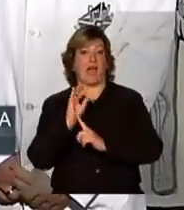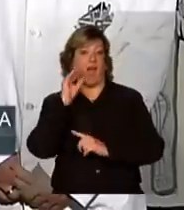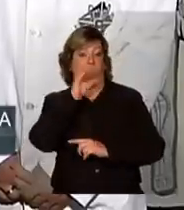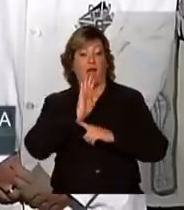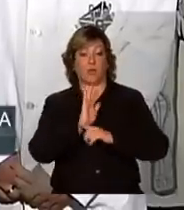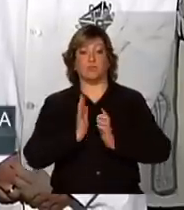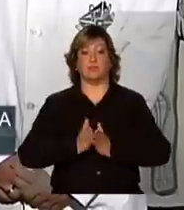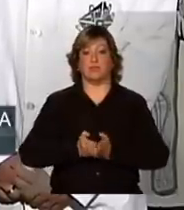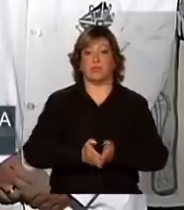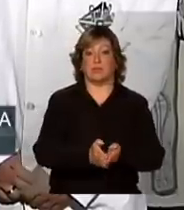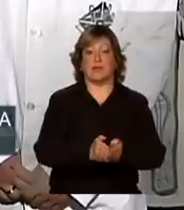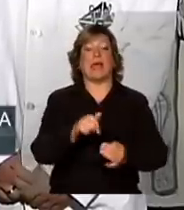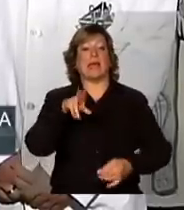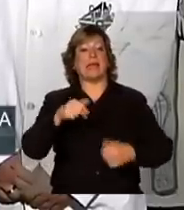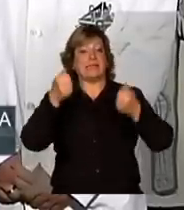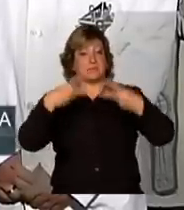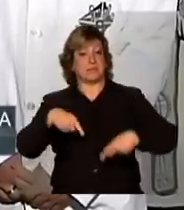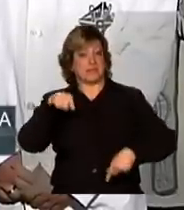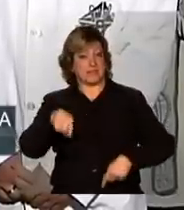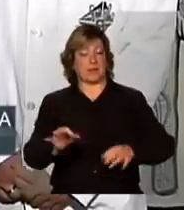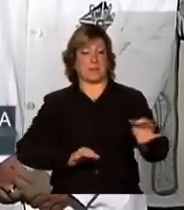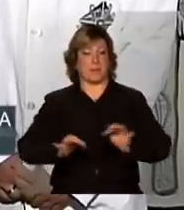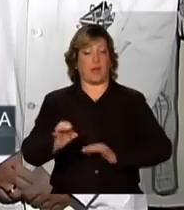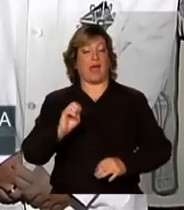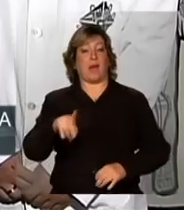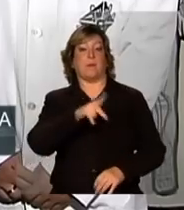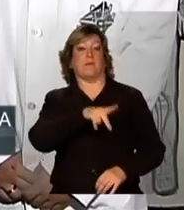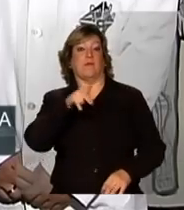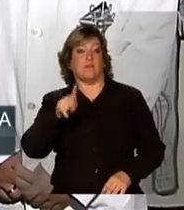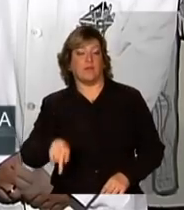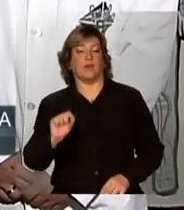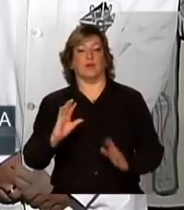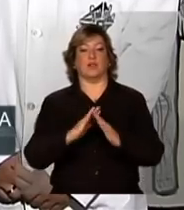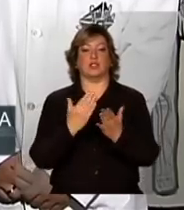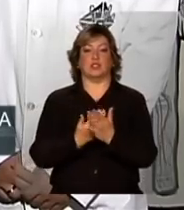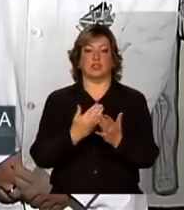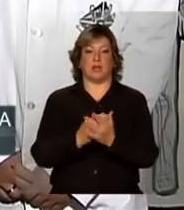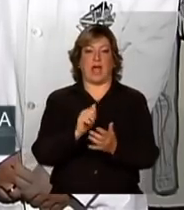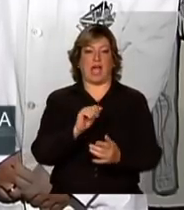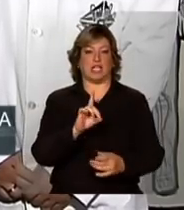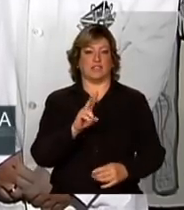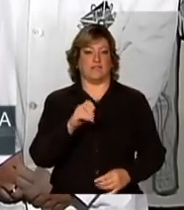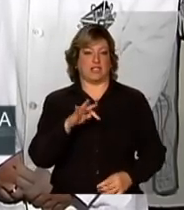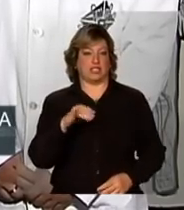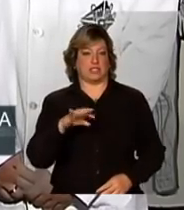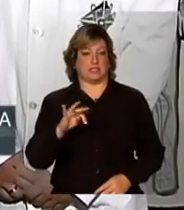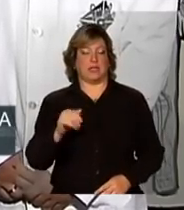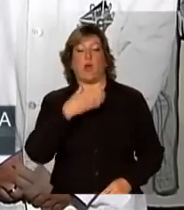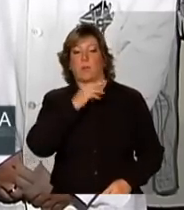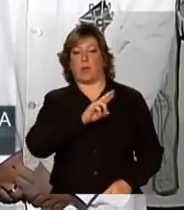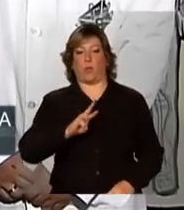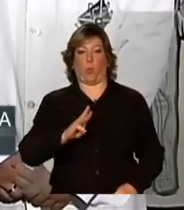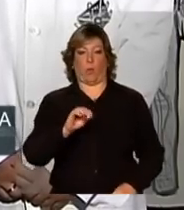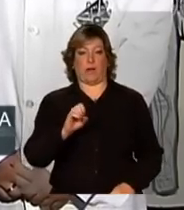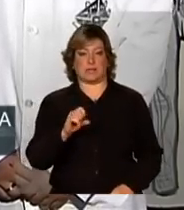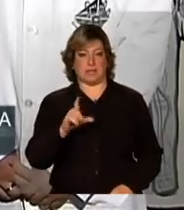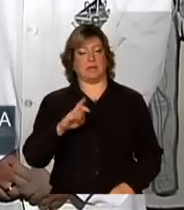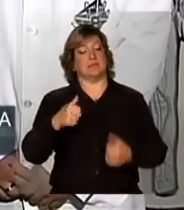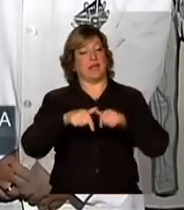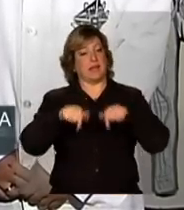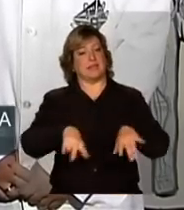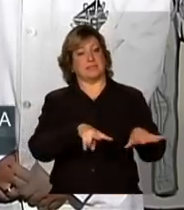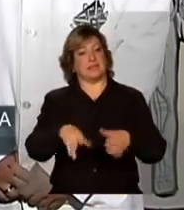explica pra gente esse projeto é o professor da escola Adventista Wesley Pontes, que está aqui na Semana de Ciência e Tecnologia.